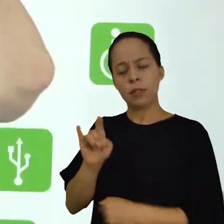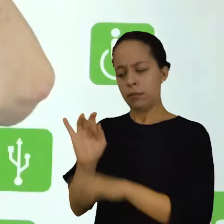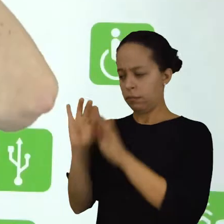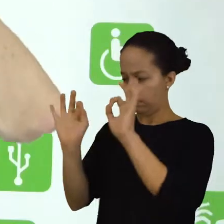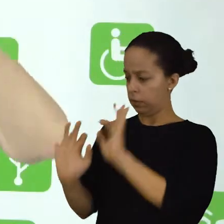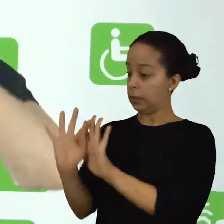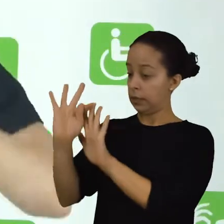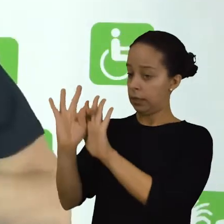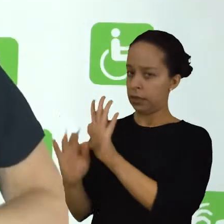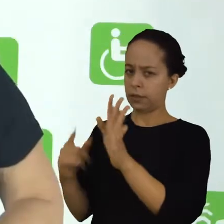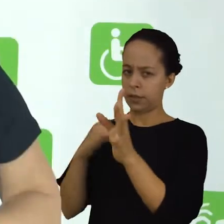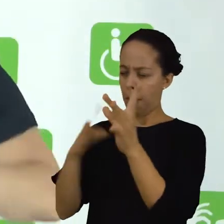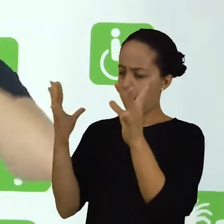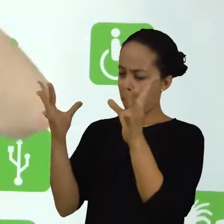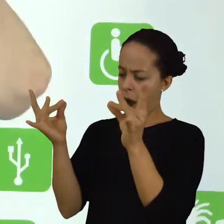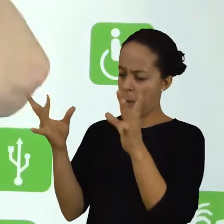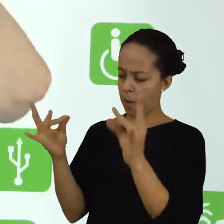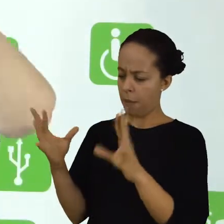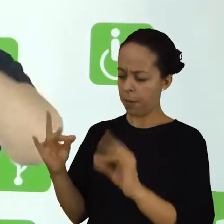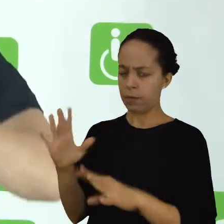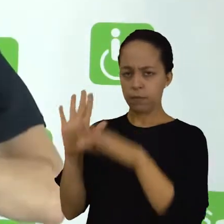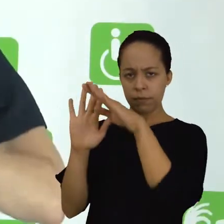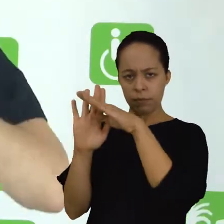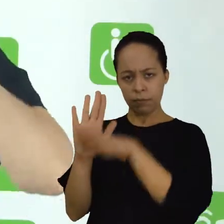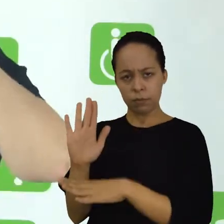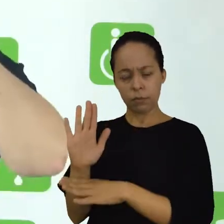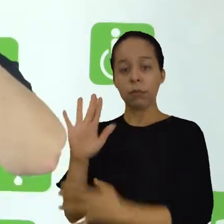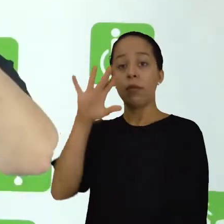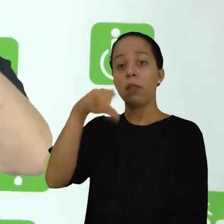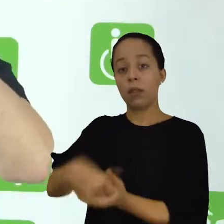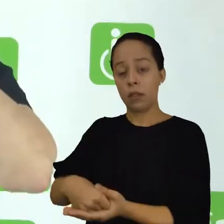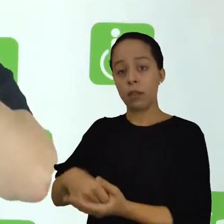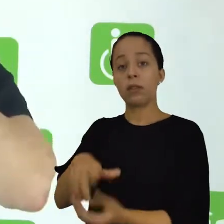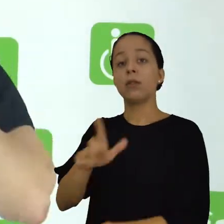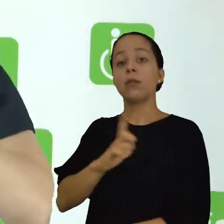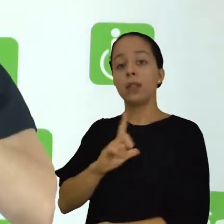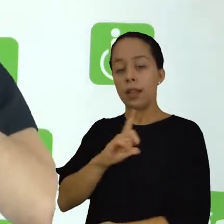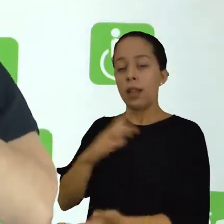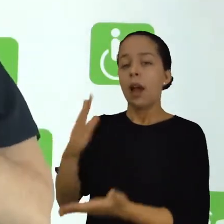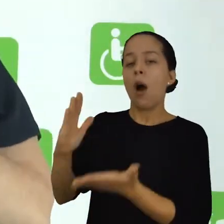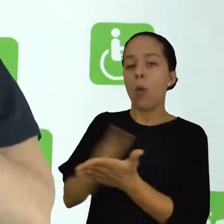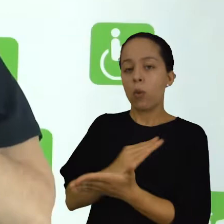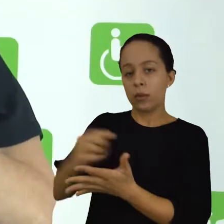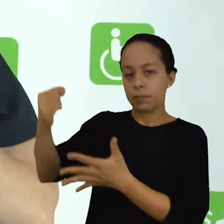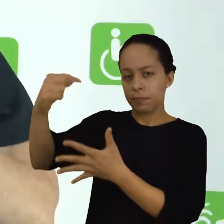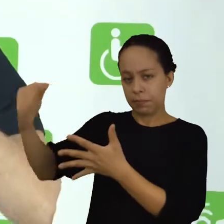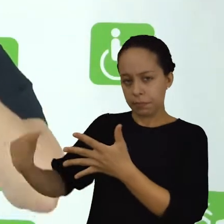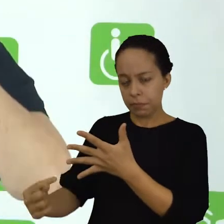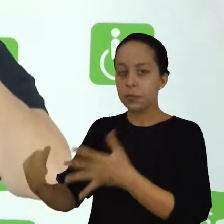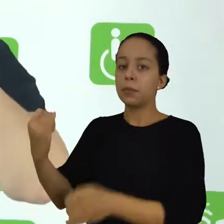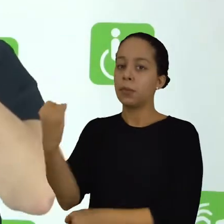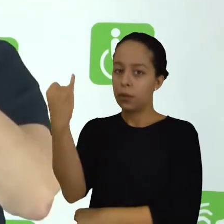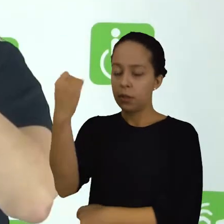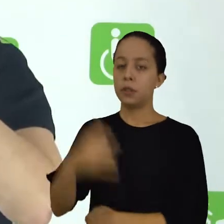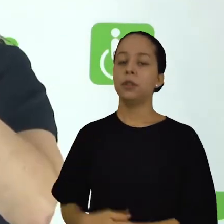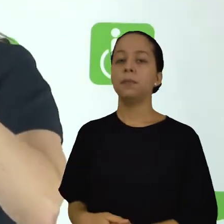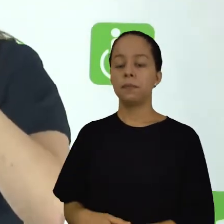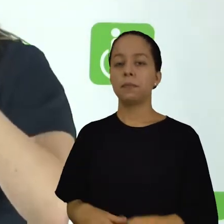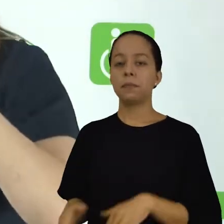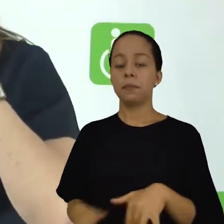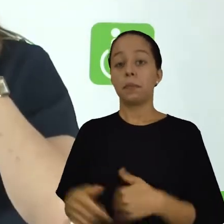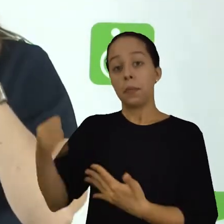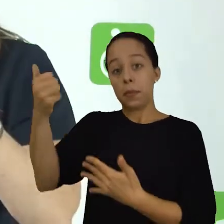sistematização de um texto, tem alguns pontos que são importantes. O primeiro